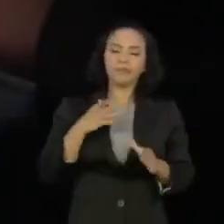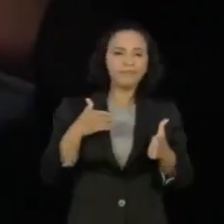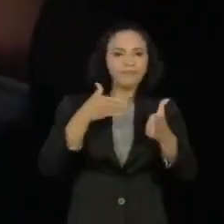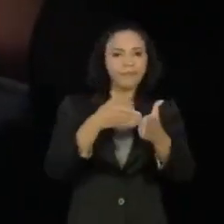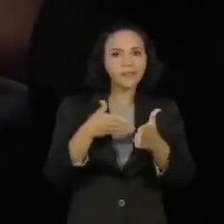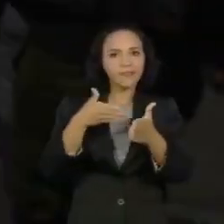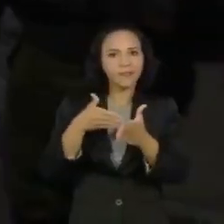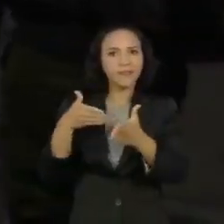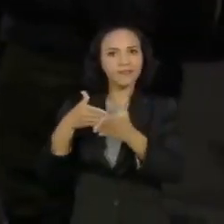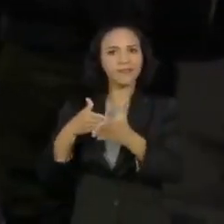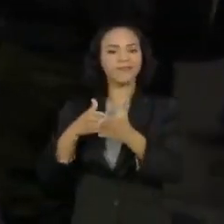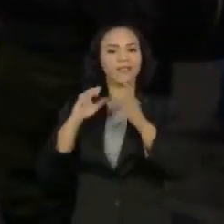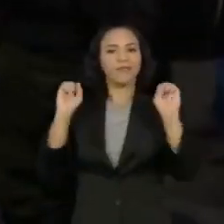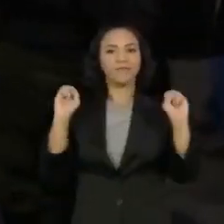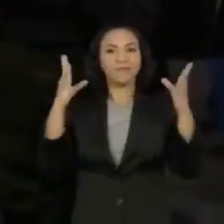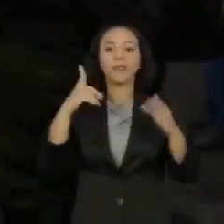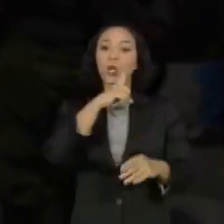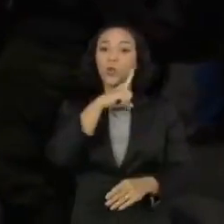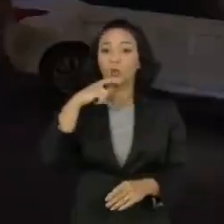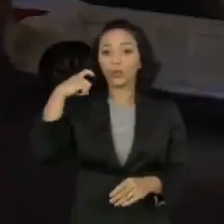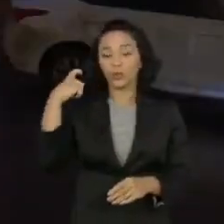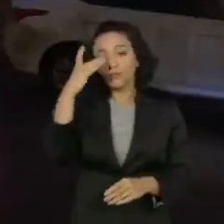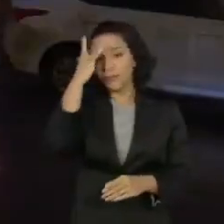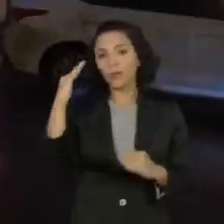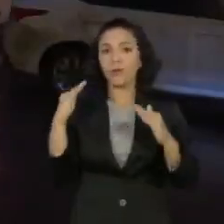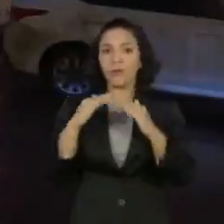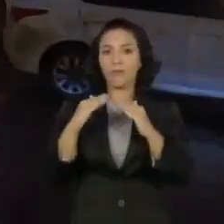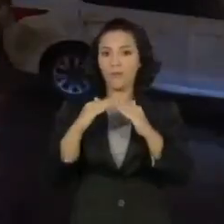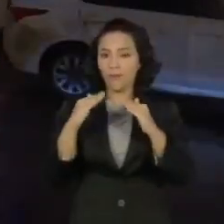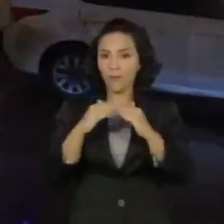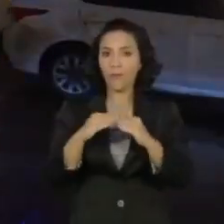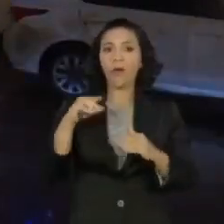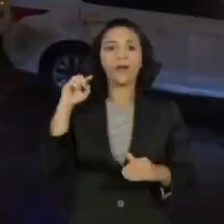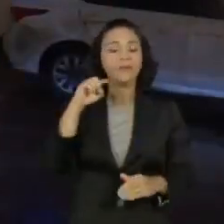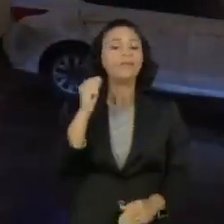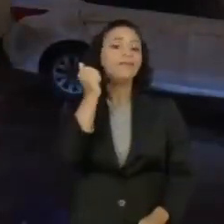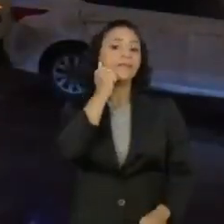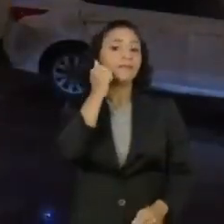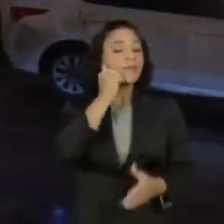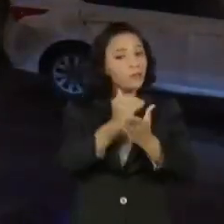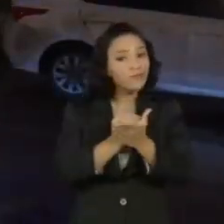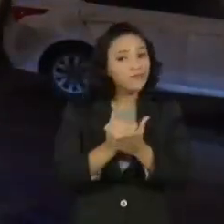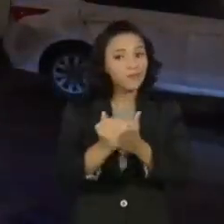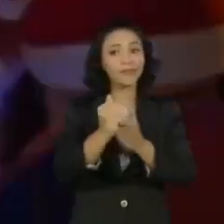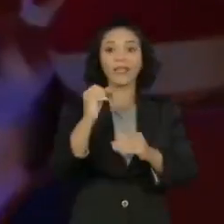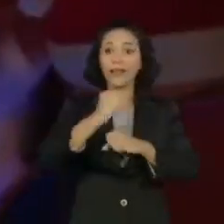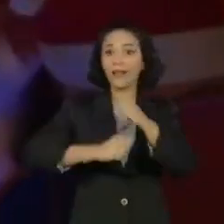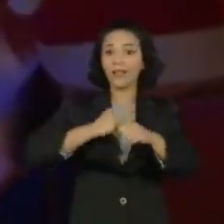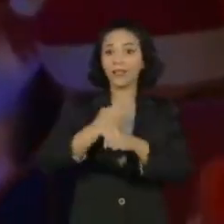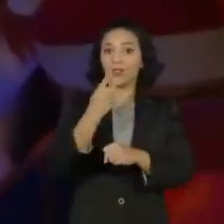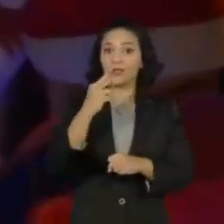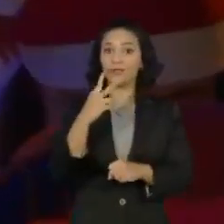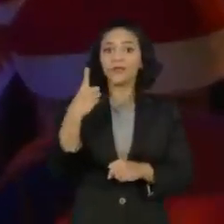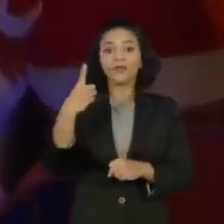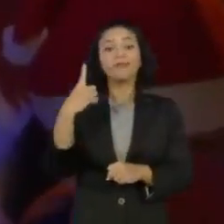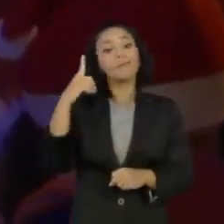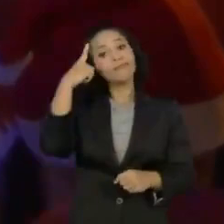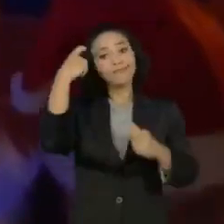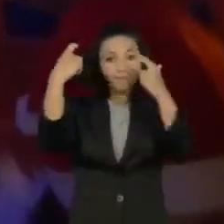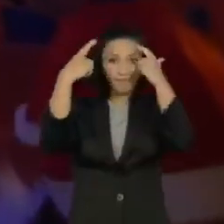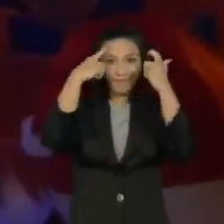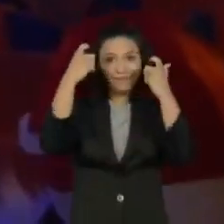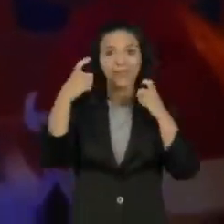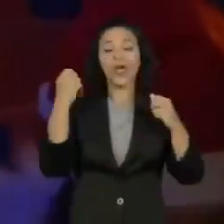limitam as celebrações do Ano Novo na Rússia, moradores de Moscou entraram em 2021 de uma maneira criativa, dentro de um ônibus de